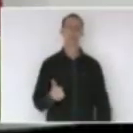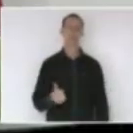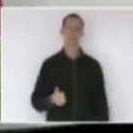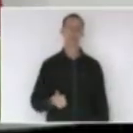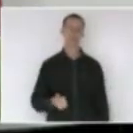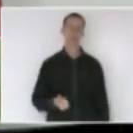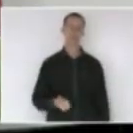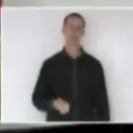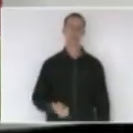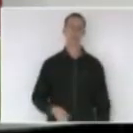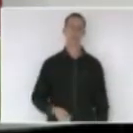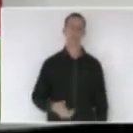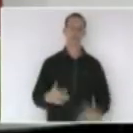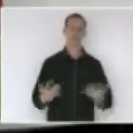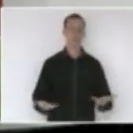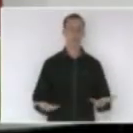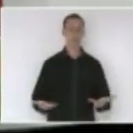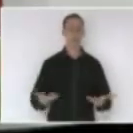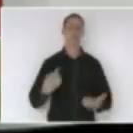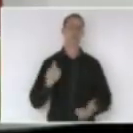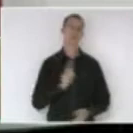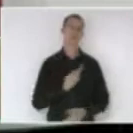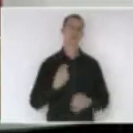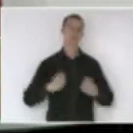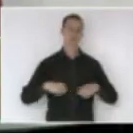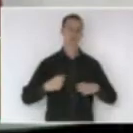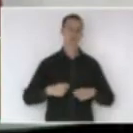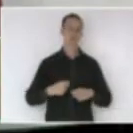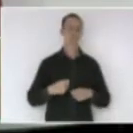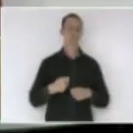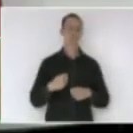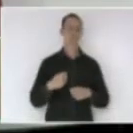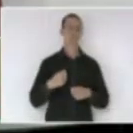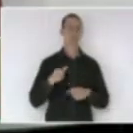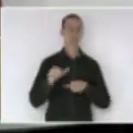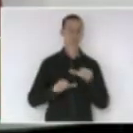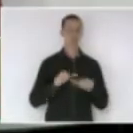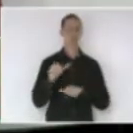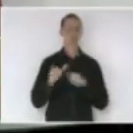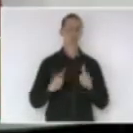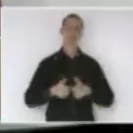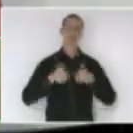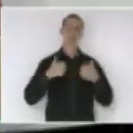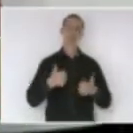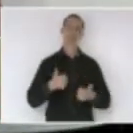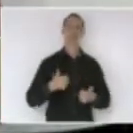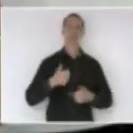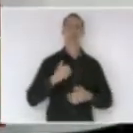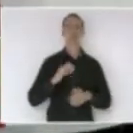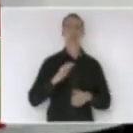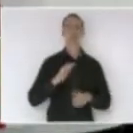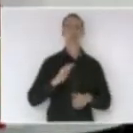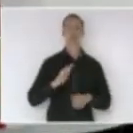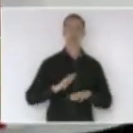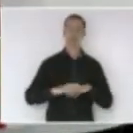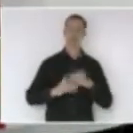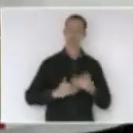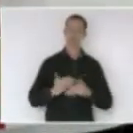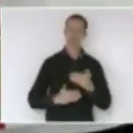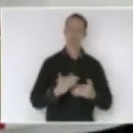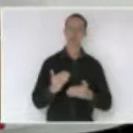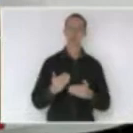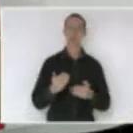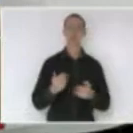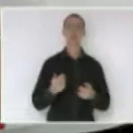Então, nós precisamos aperfeiçoar o processo aqui de controle, de fiscalização e debate sobre